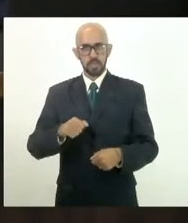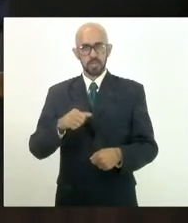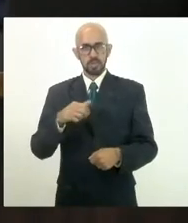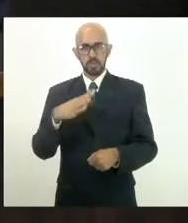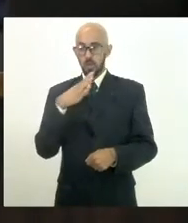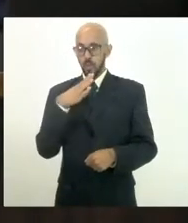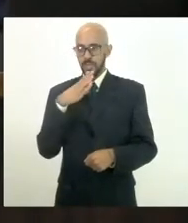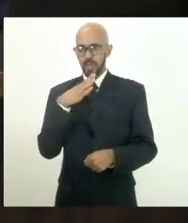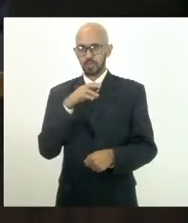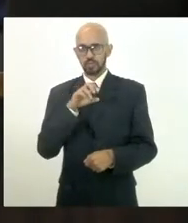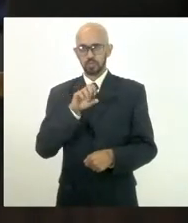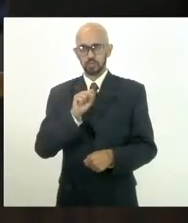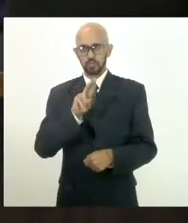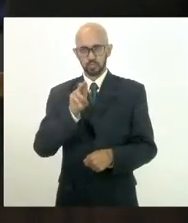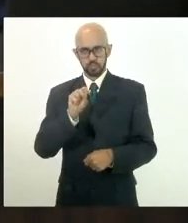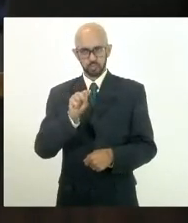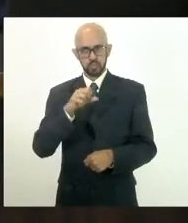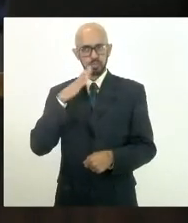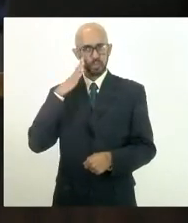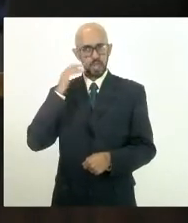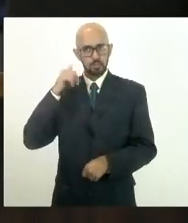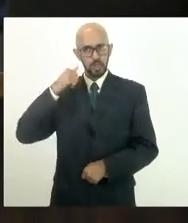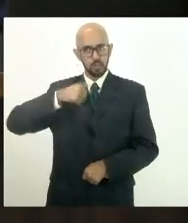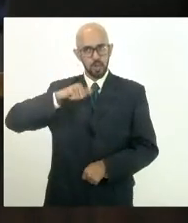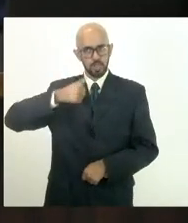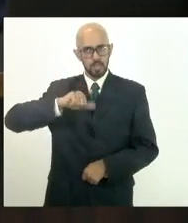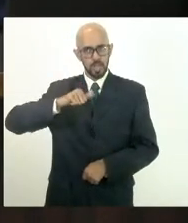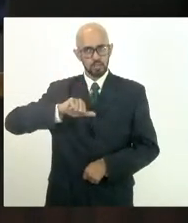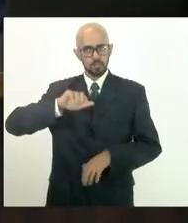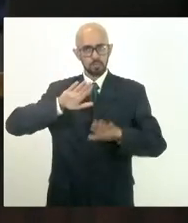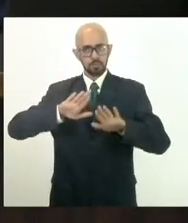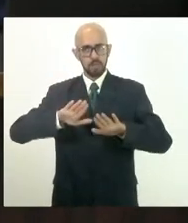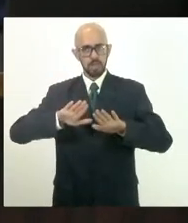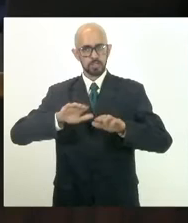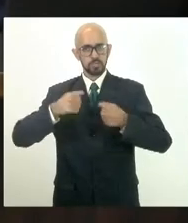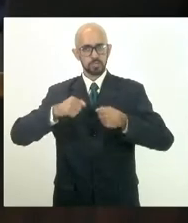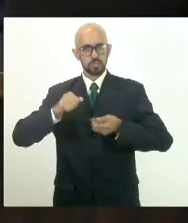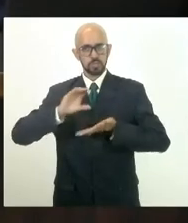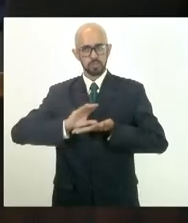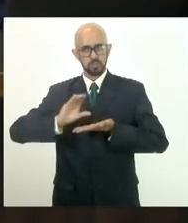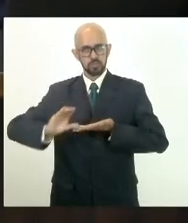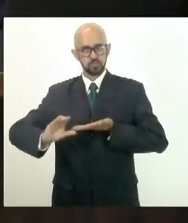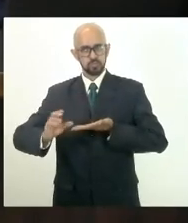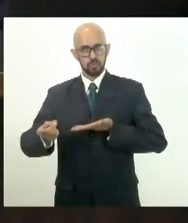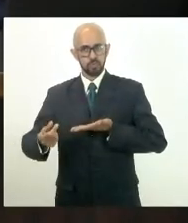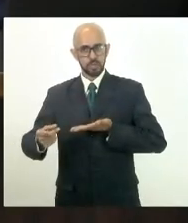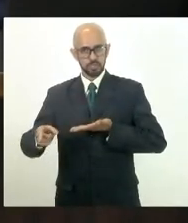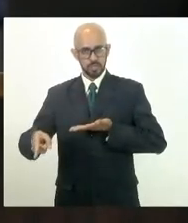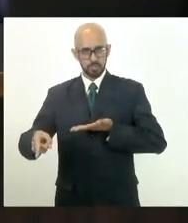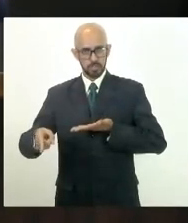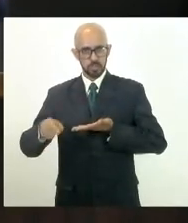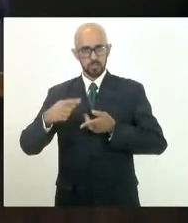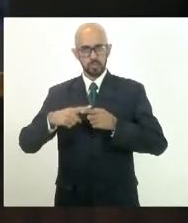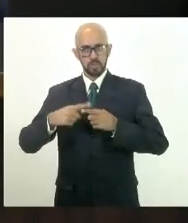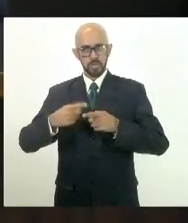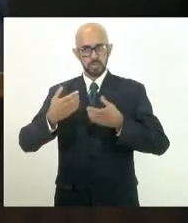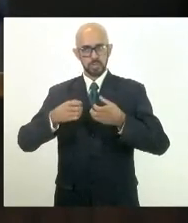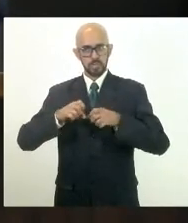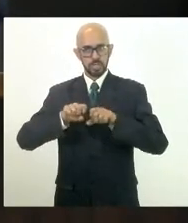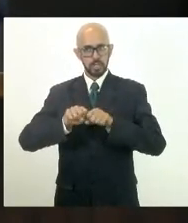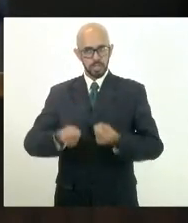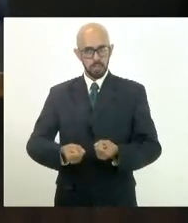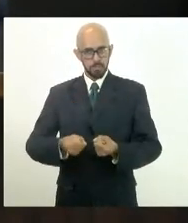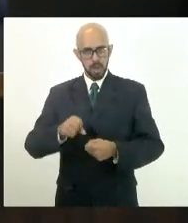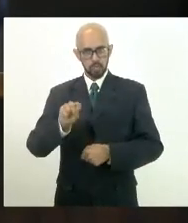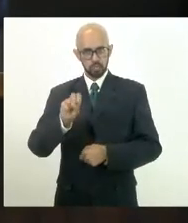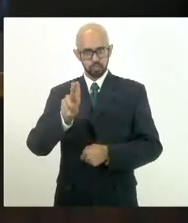o SUS, sabe da qualidade do SUS, mas a gente precisa ter financiamento, porque eles estão querendo quebrar o SUS há algum tempo,